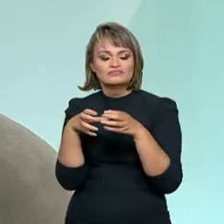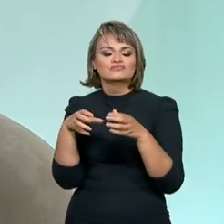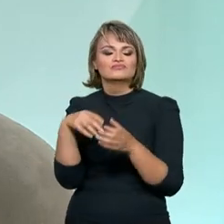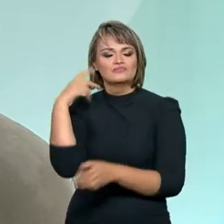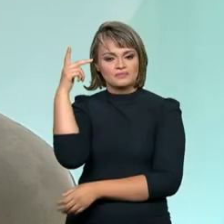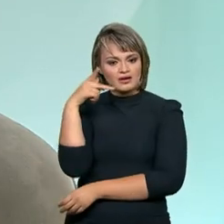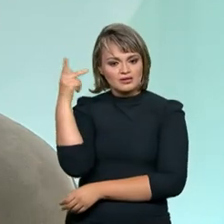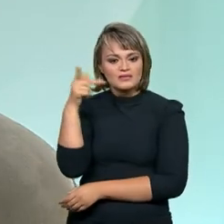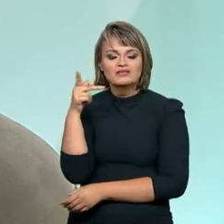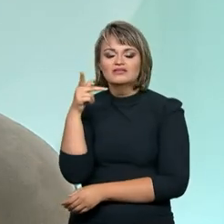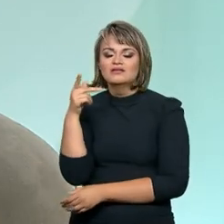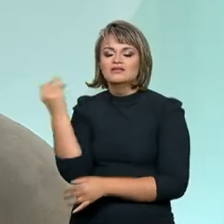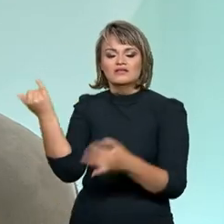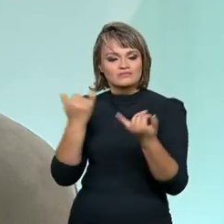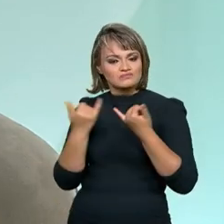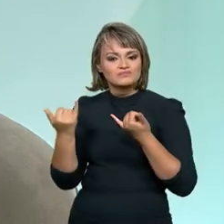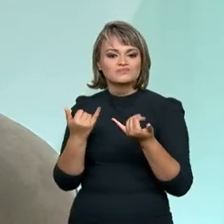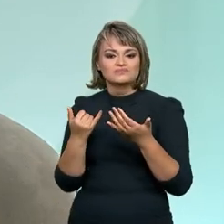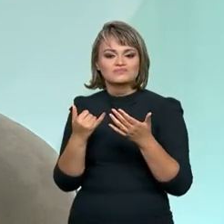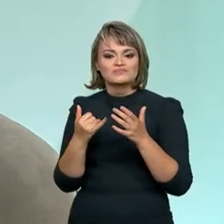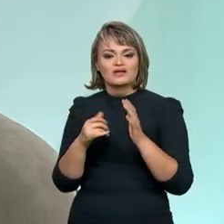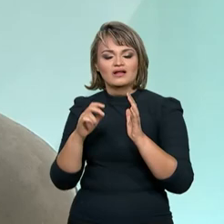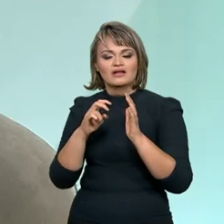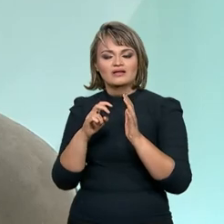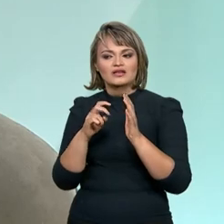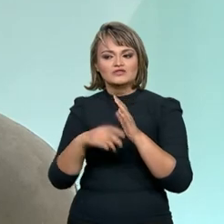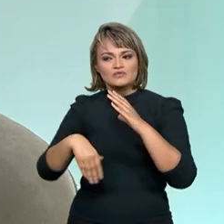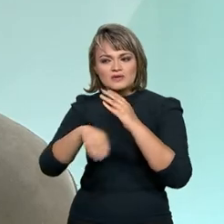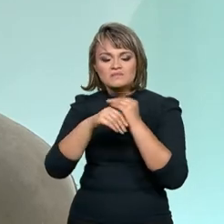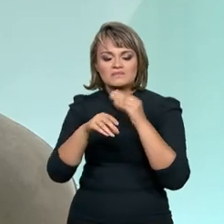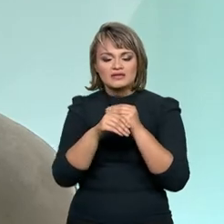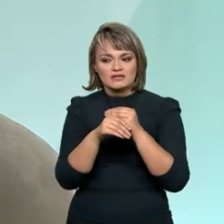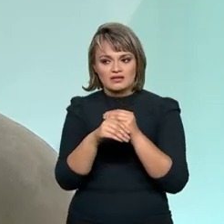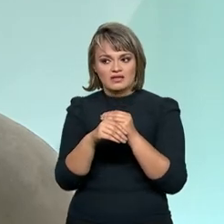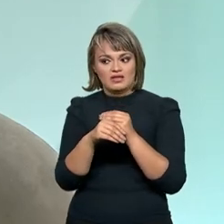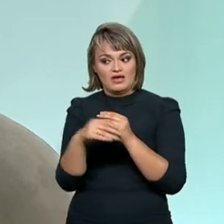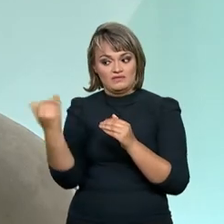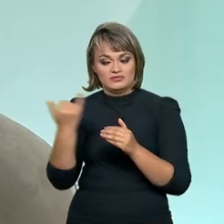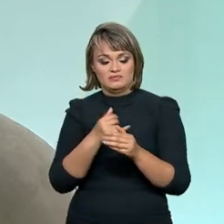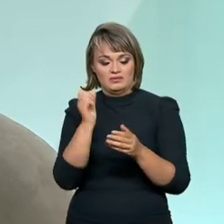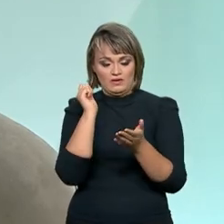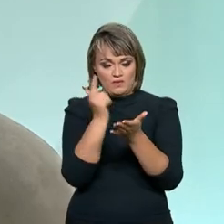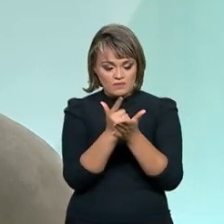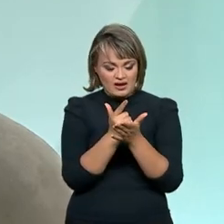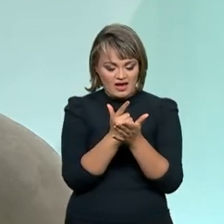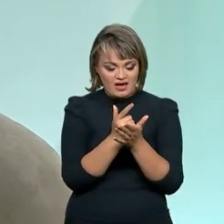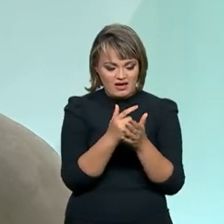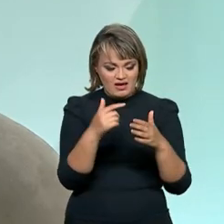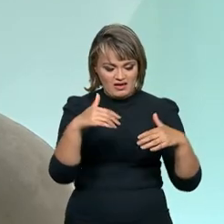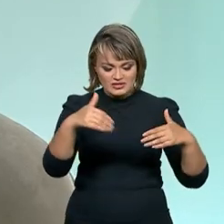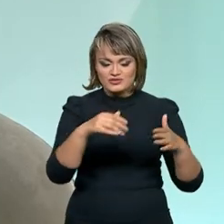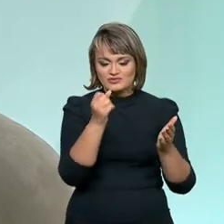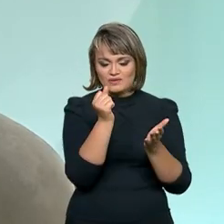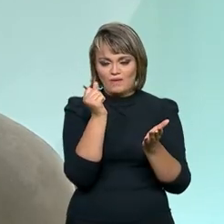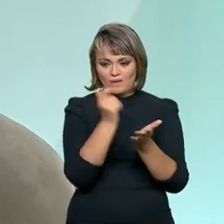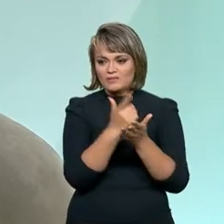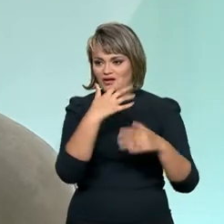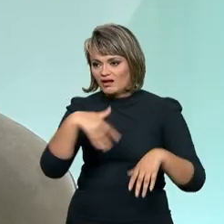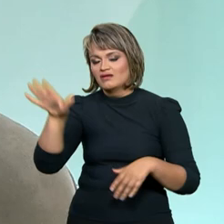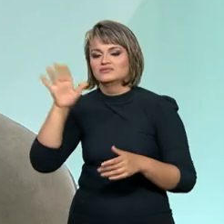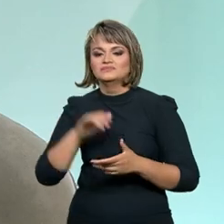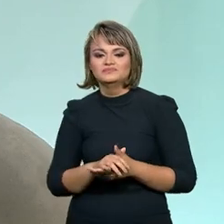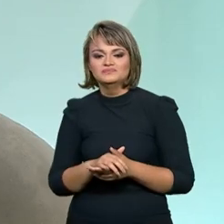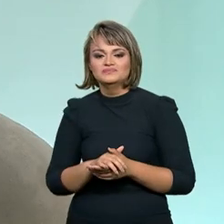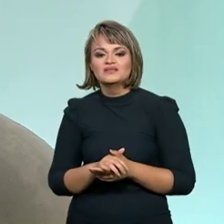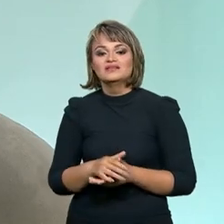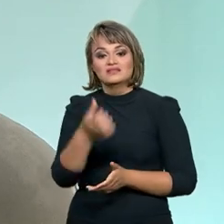indicação de emendas que nos proporciona fazer a compra centralizada e nós fazemos a destinação. Este ano, nós já fizemos a